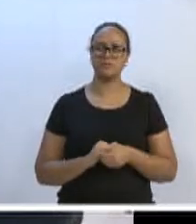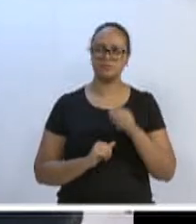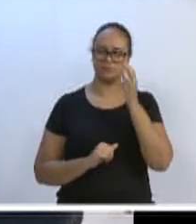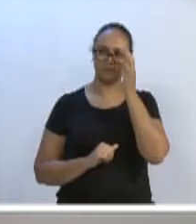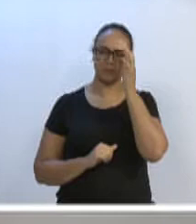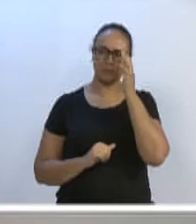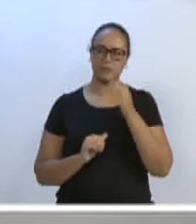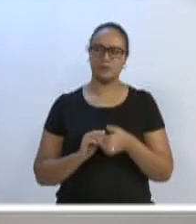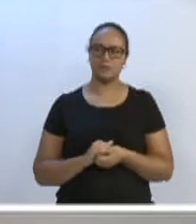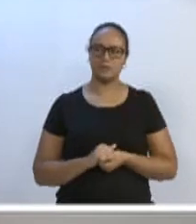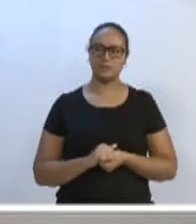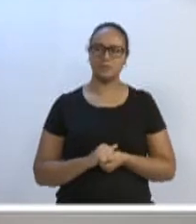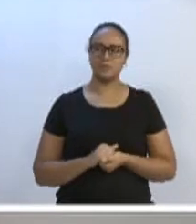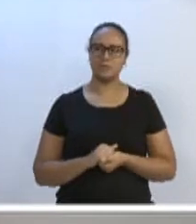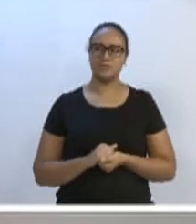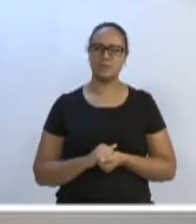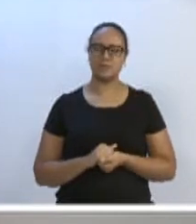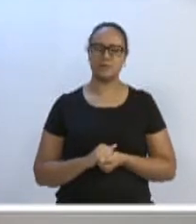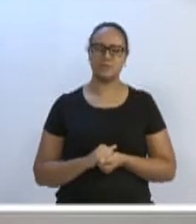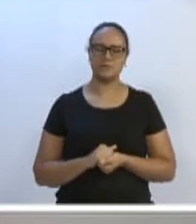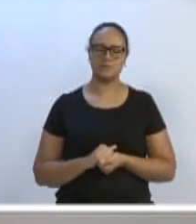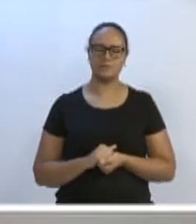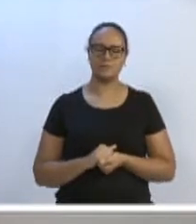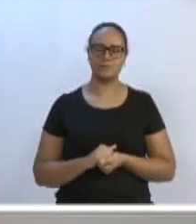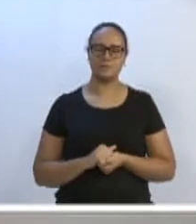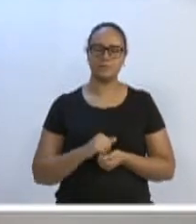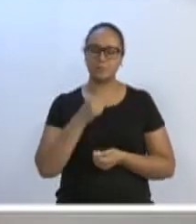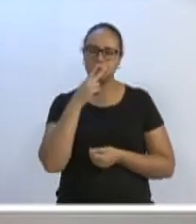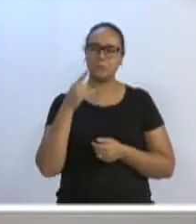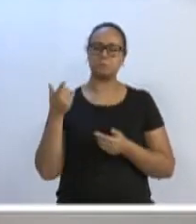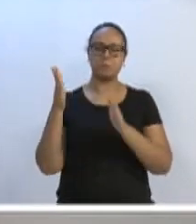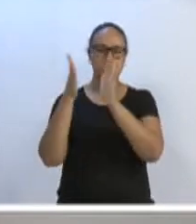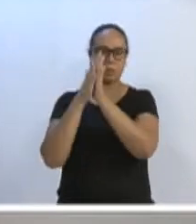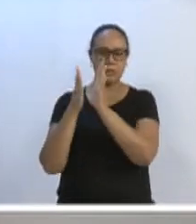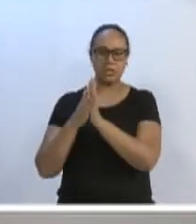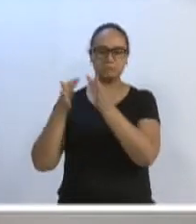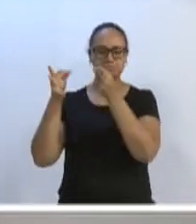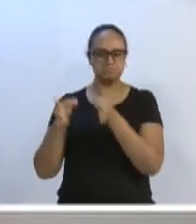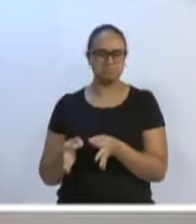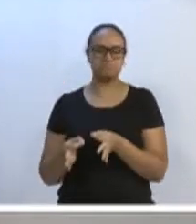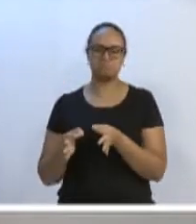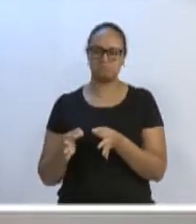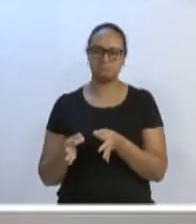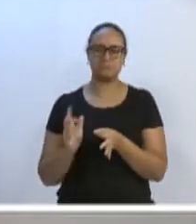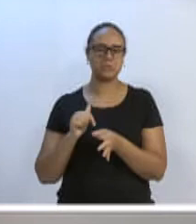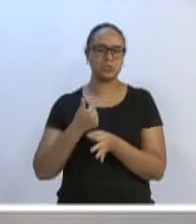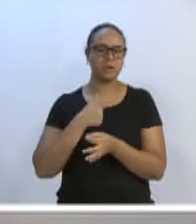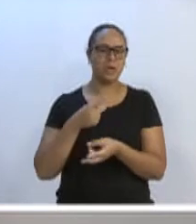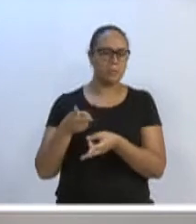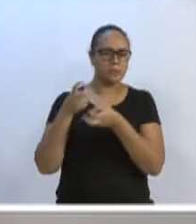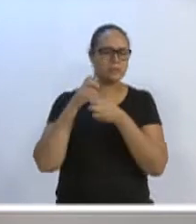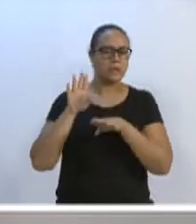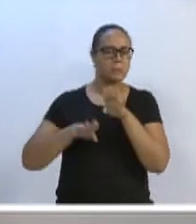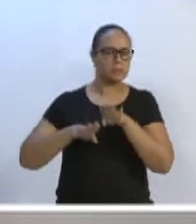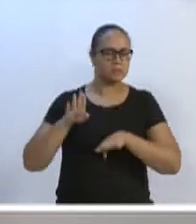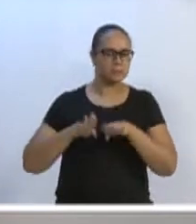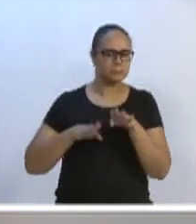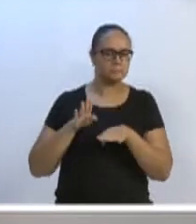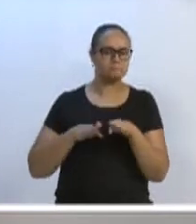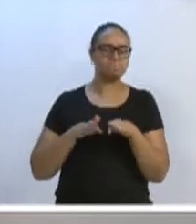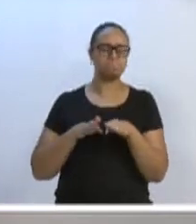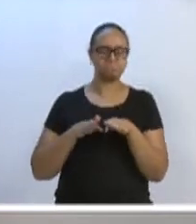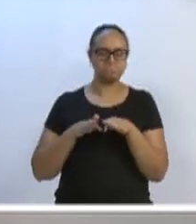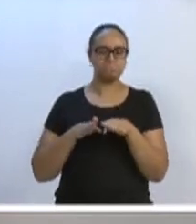lá ontem. Como ele falou, nada mais justo a homenagem, mas, realmente, a gente, às vezes, vê alguns atos aqui, vereador Gilson, na nossa